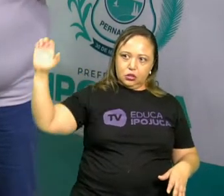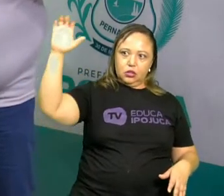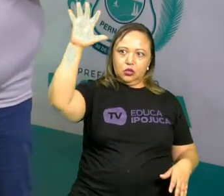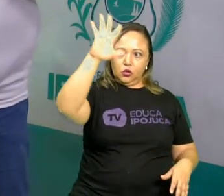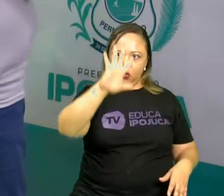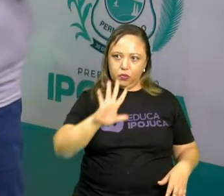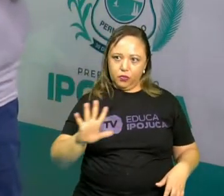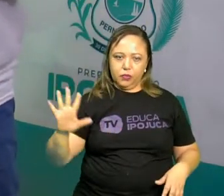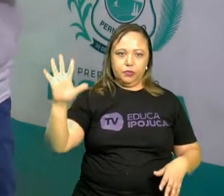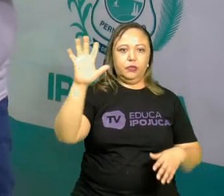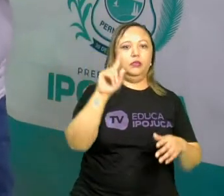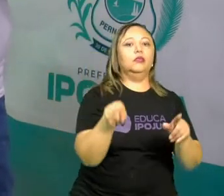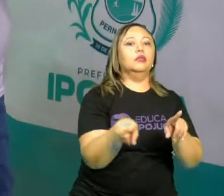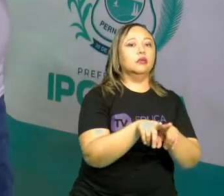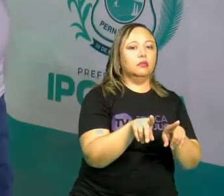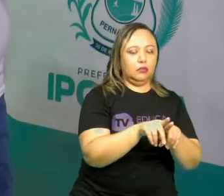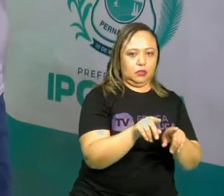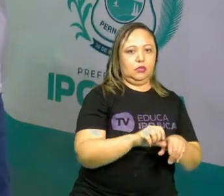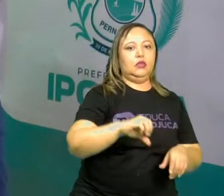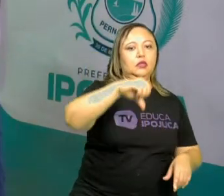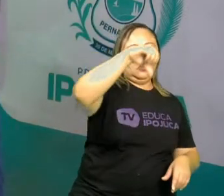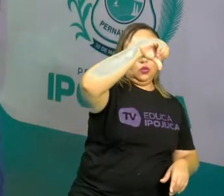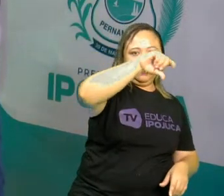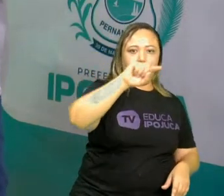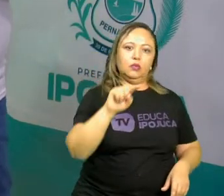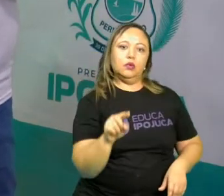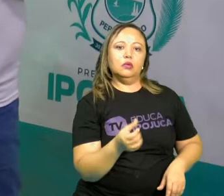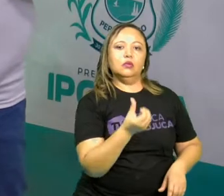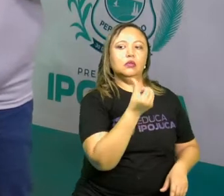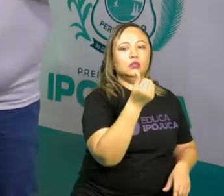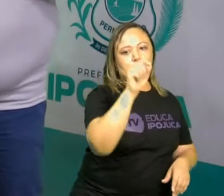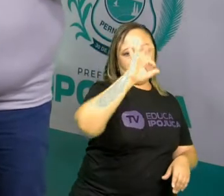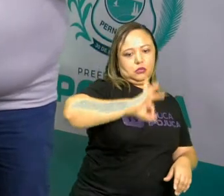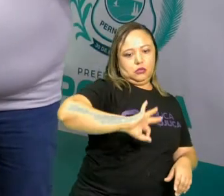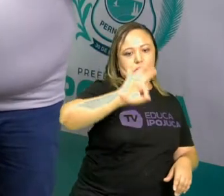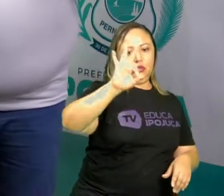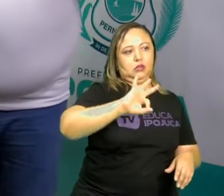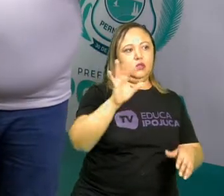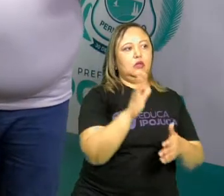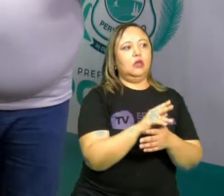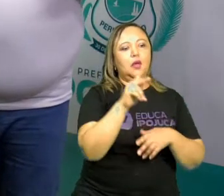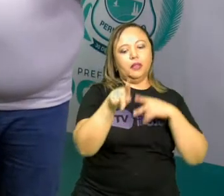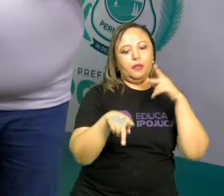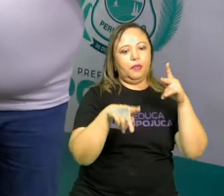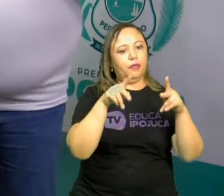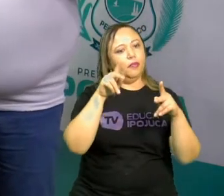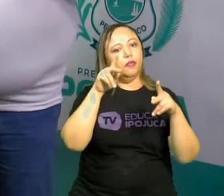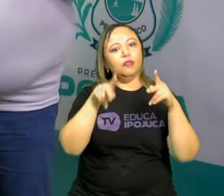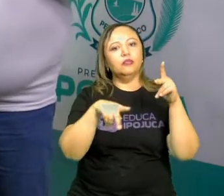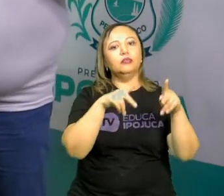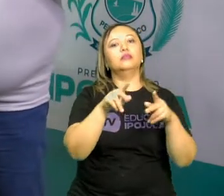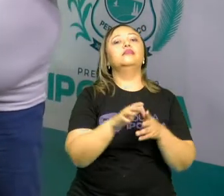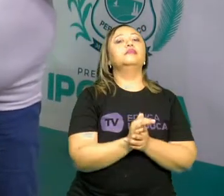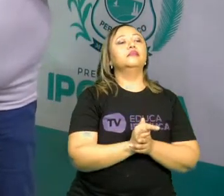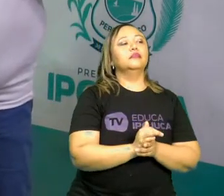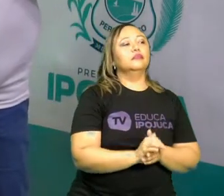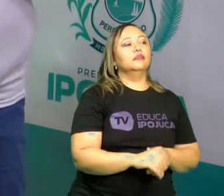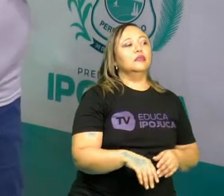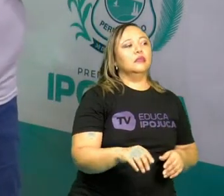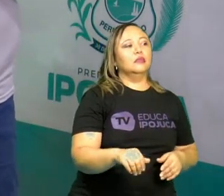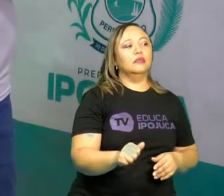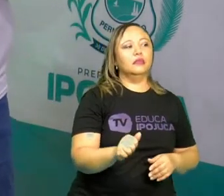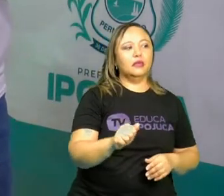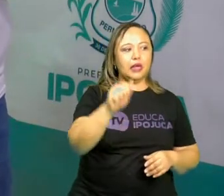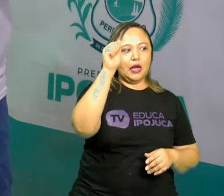muito densa, 9,6% da população mundial. E a Oceania, que é o continente que tem